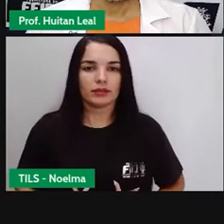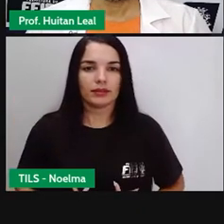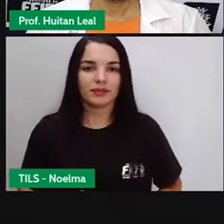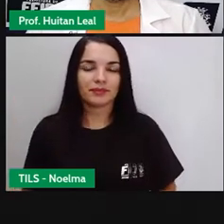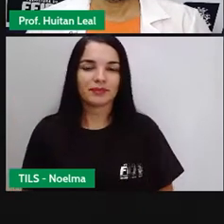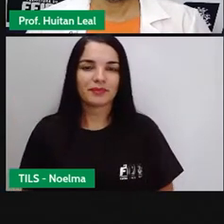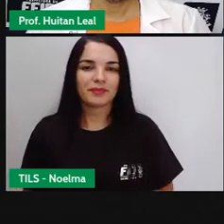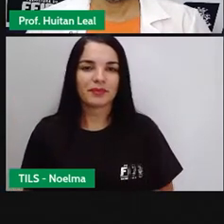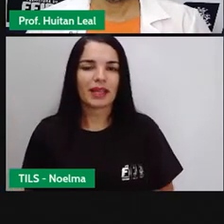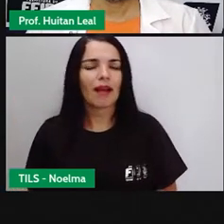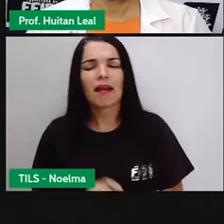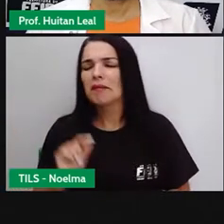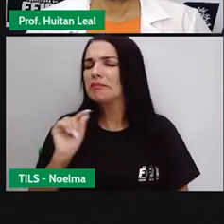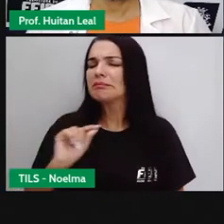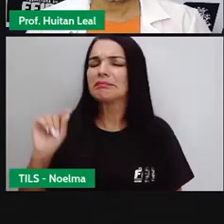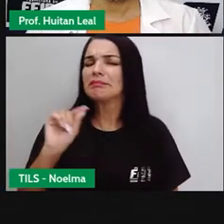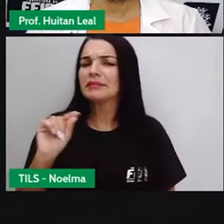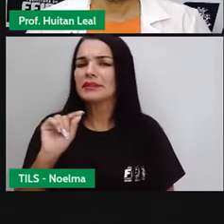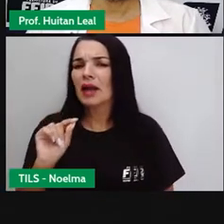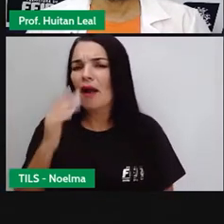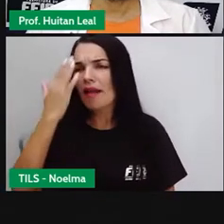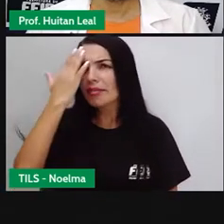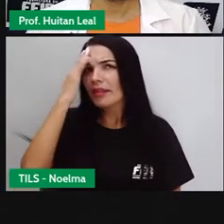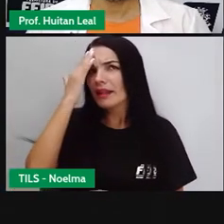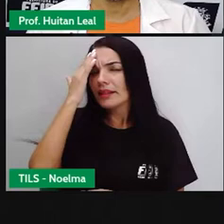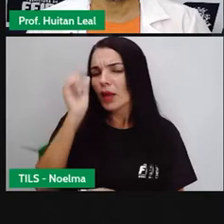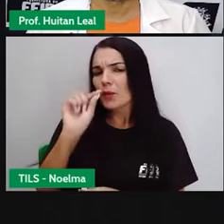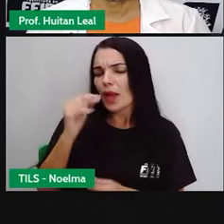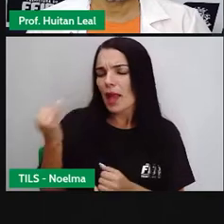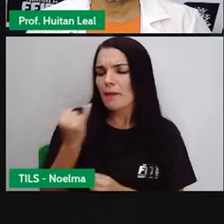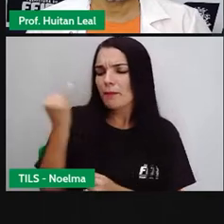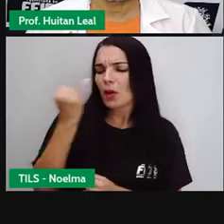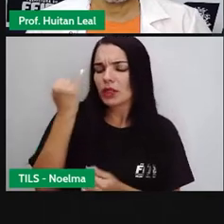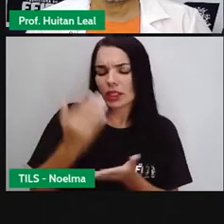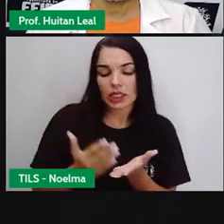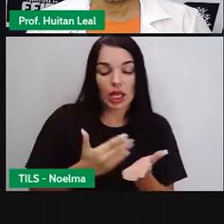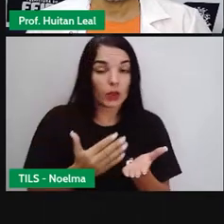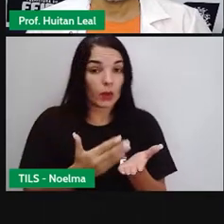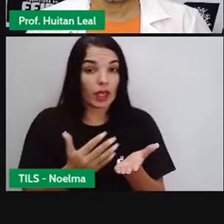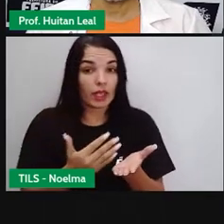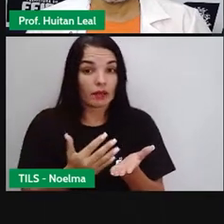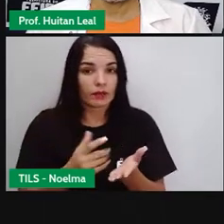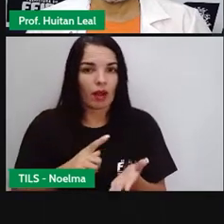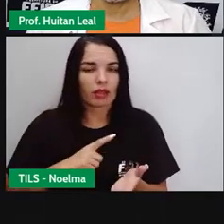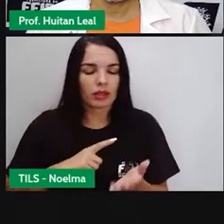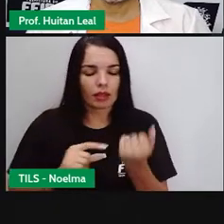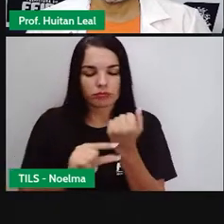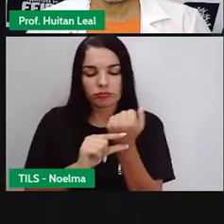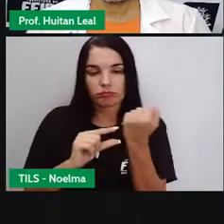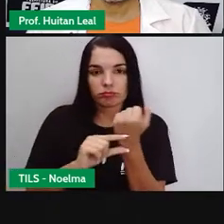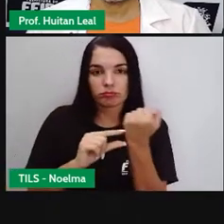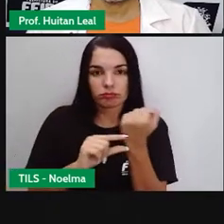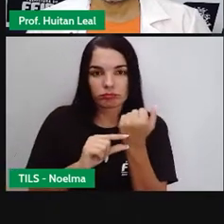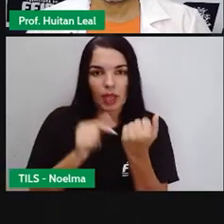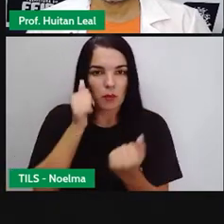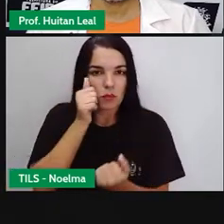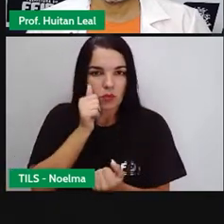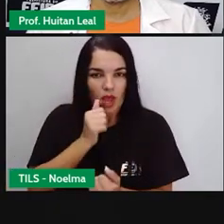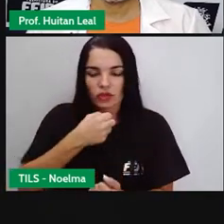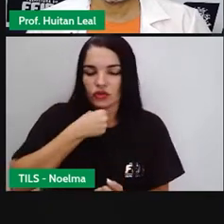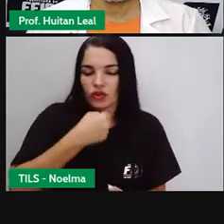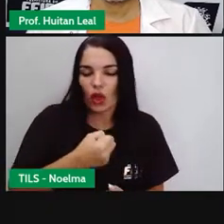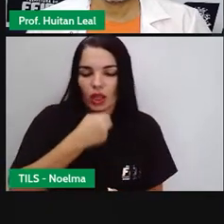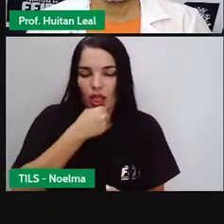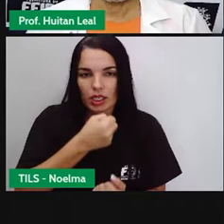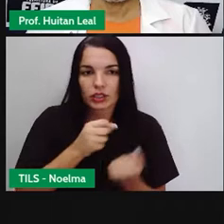Para a gente entender um pouquinho sobre a importância do livro, uma escritora chamada jornalista e editora do